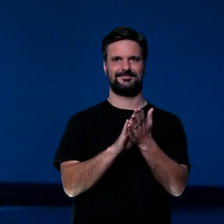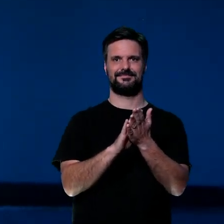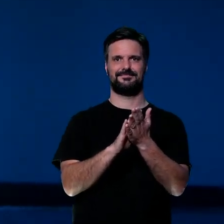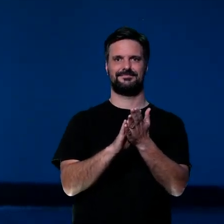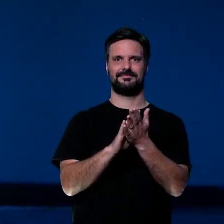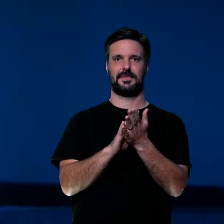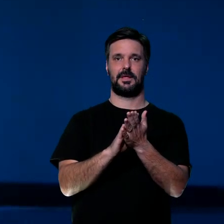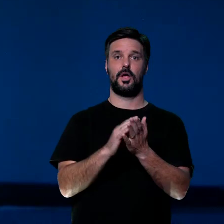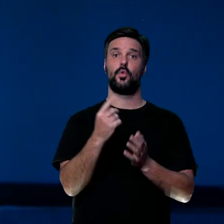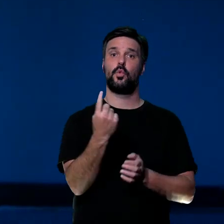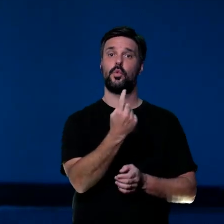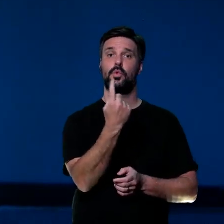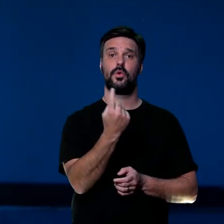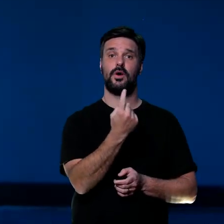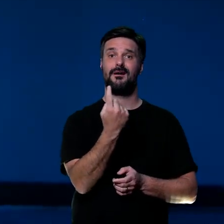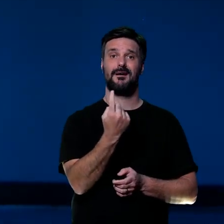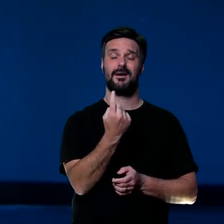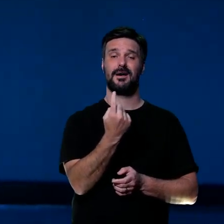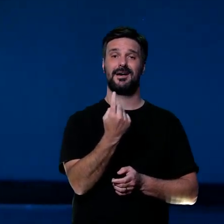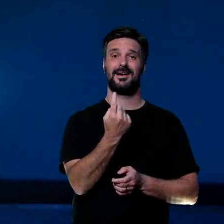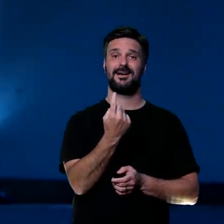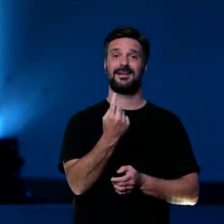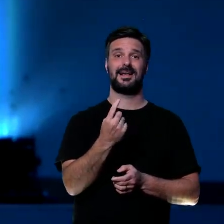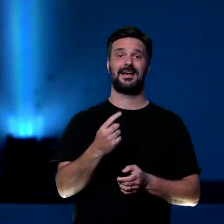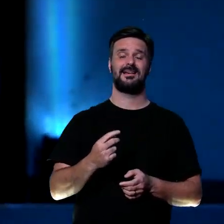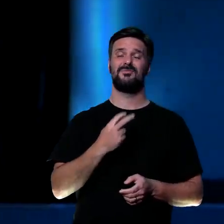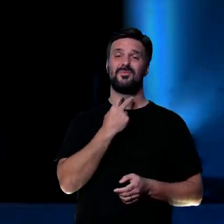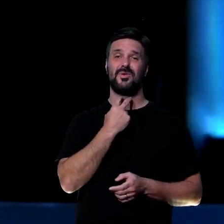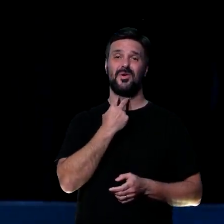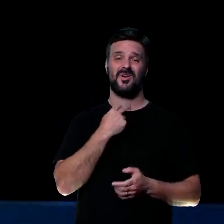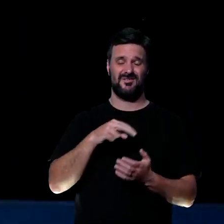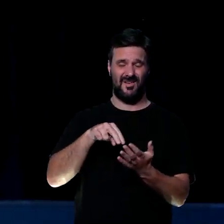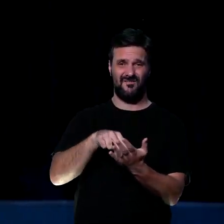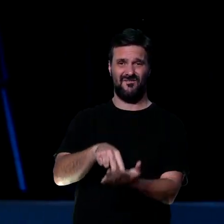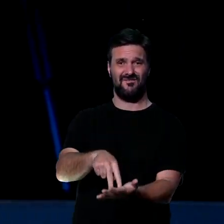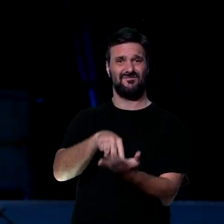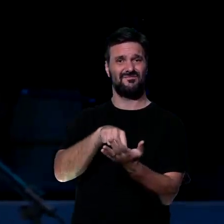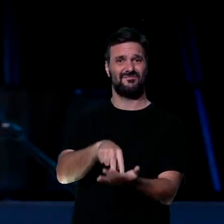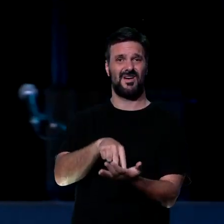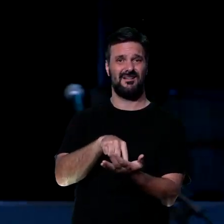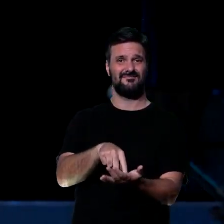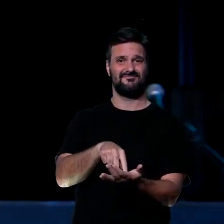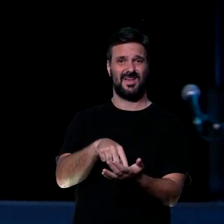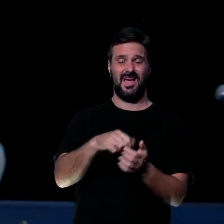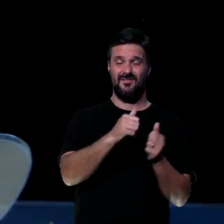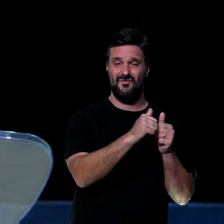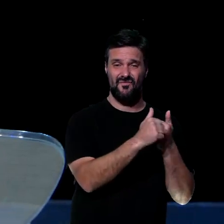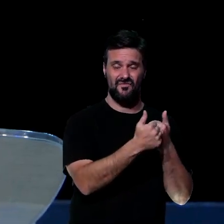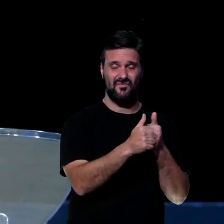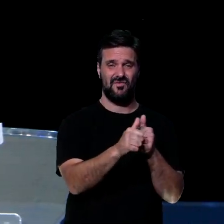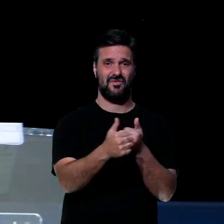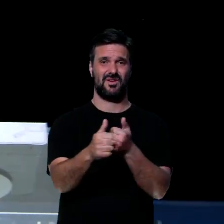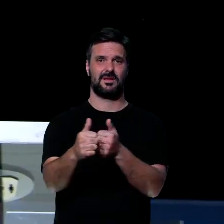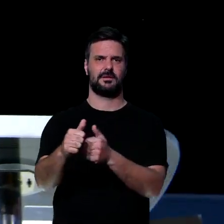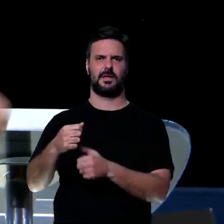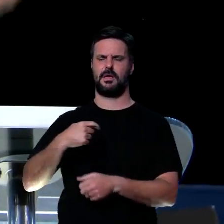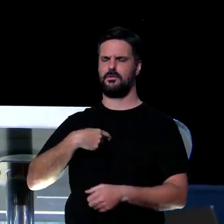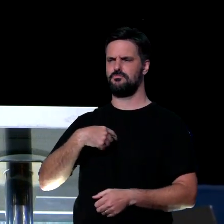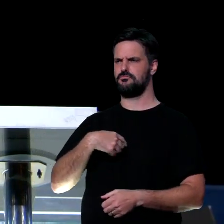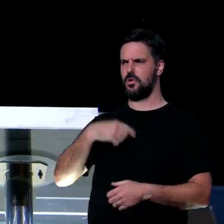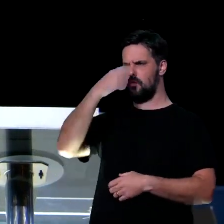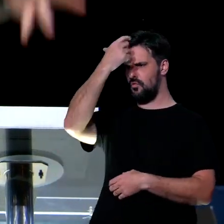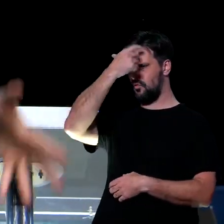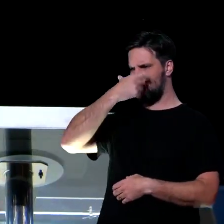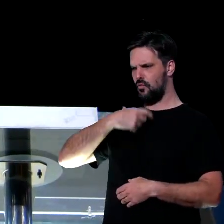Essa é a questão. Ninguém consegue seguir a Jesus, sabe, tipo, não, eu me basto, eu sou